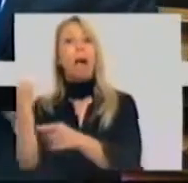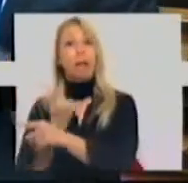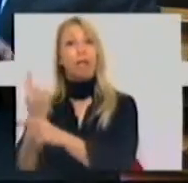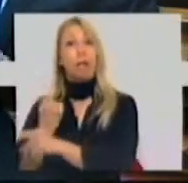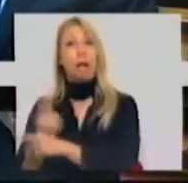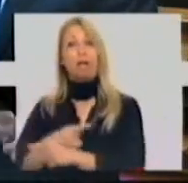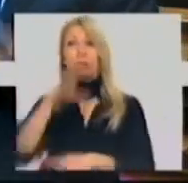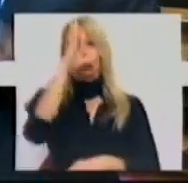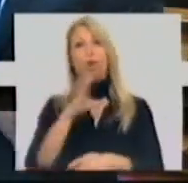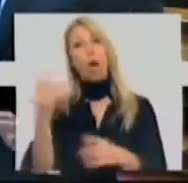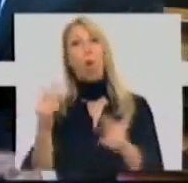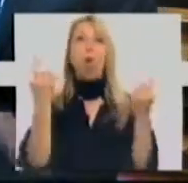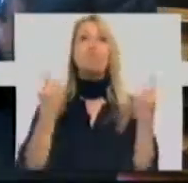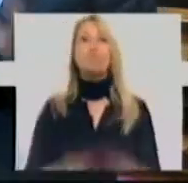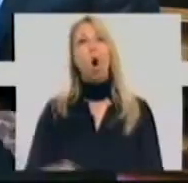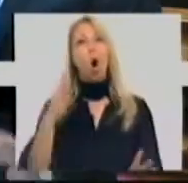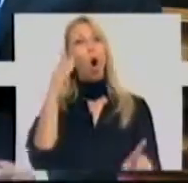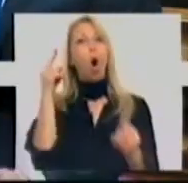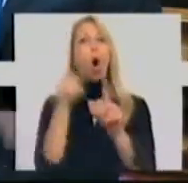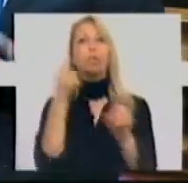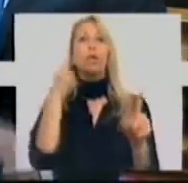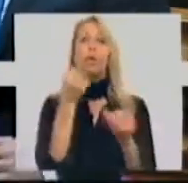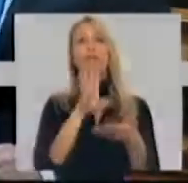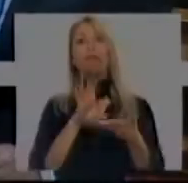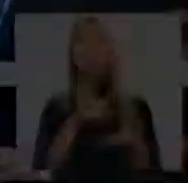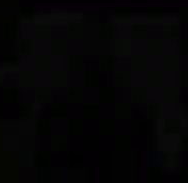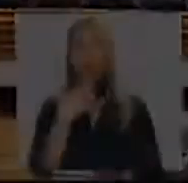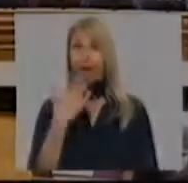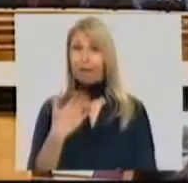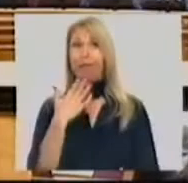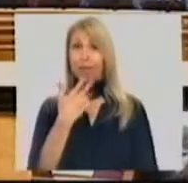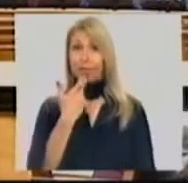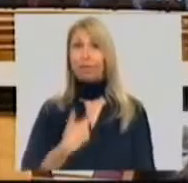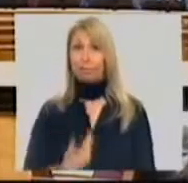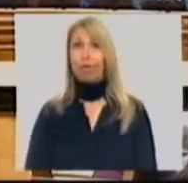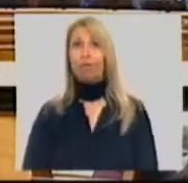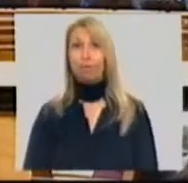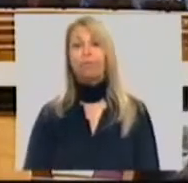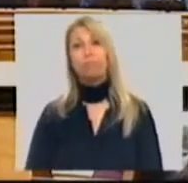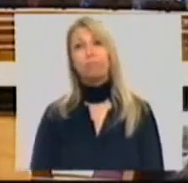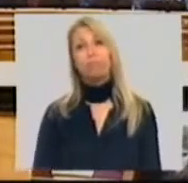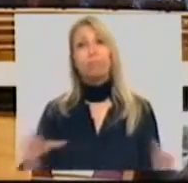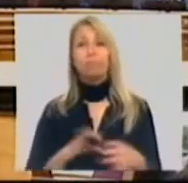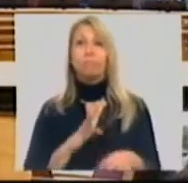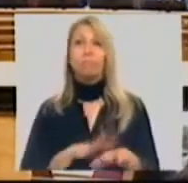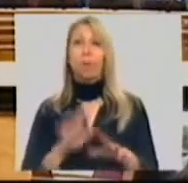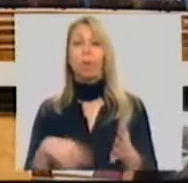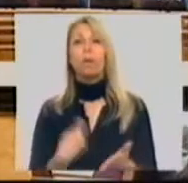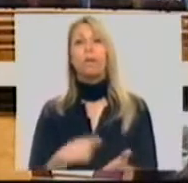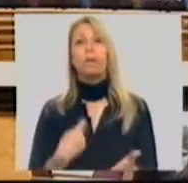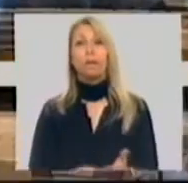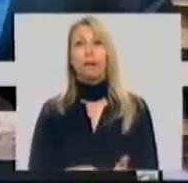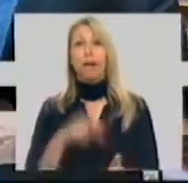exclusivamente dedicada ao financiamento da ADSE. Relativamente ao contributo